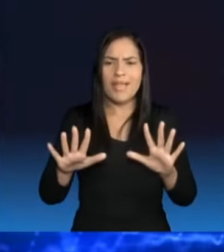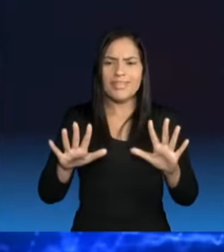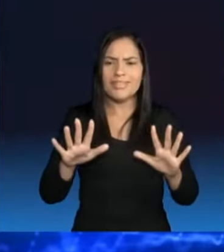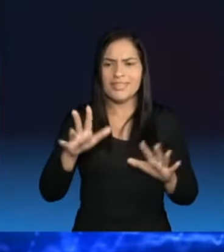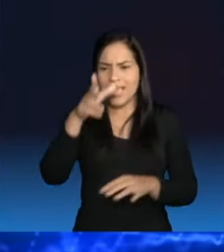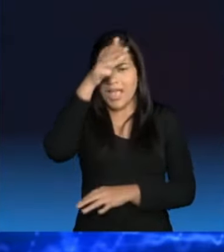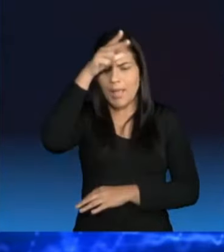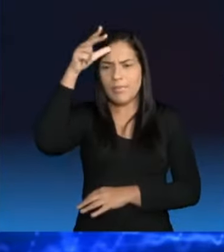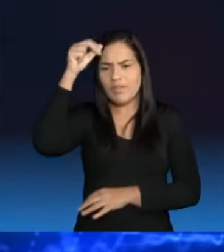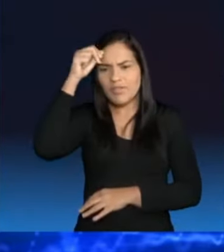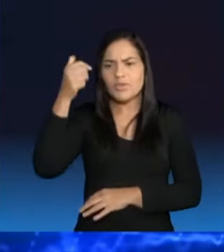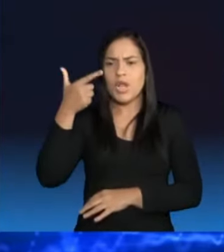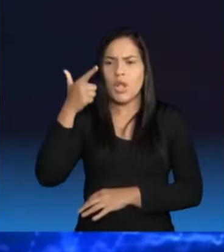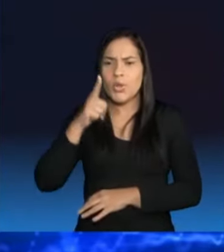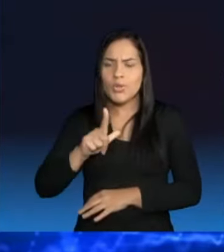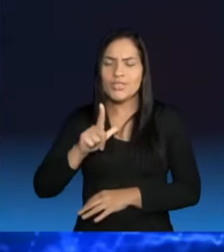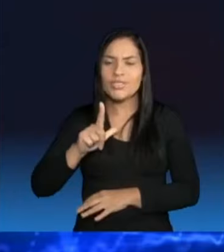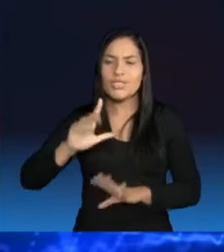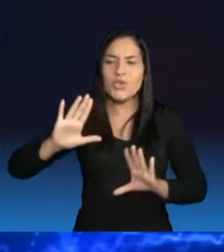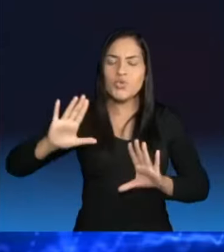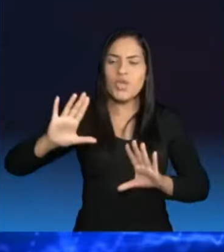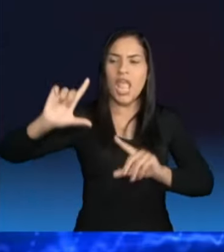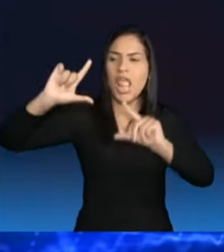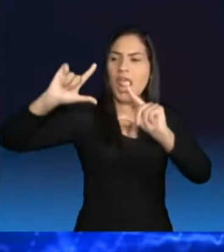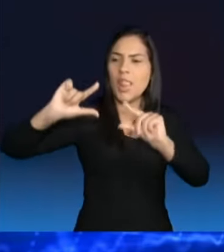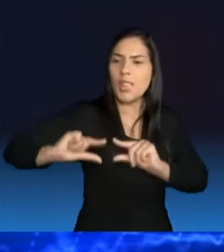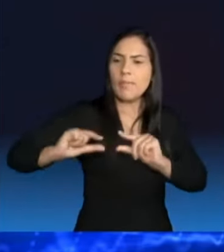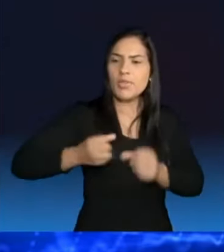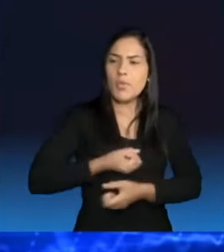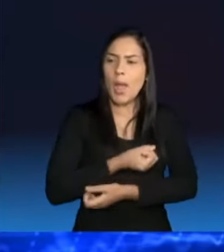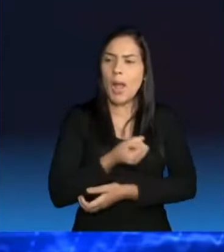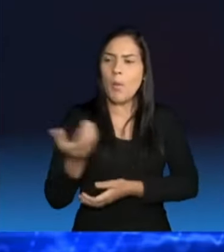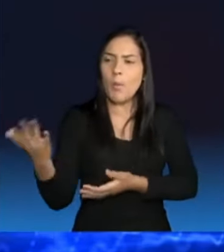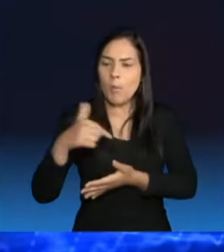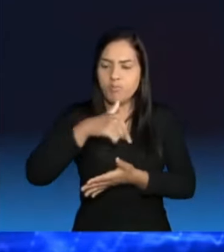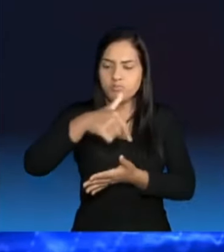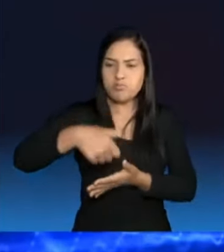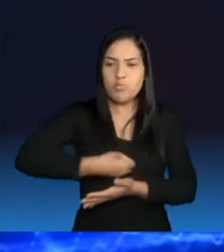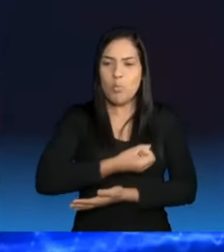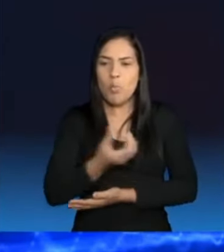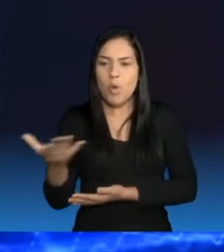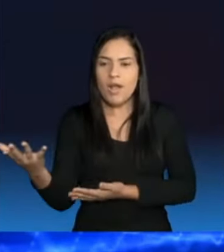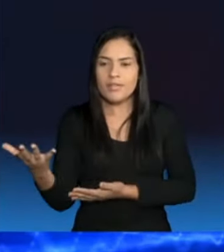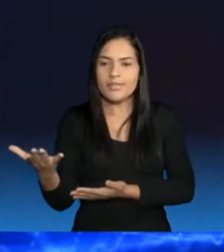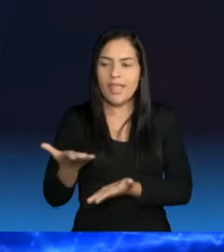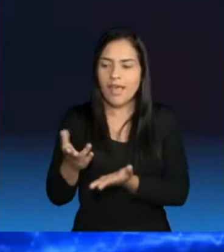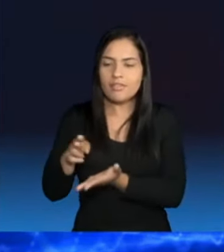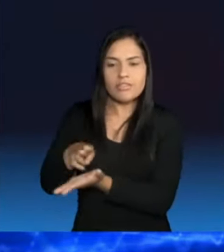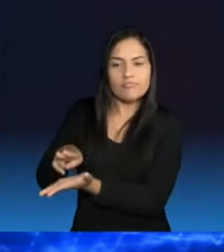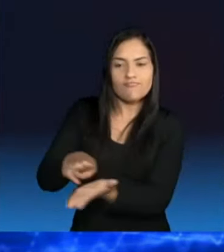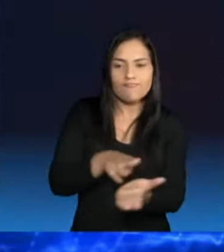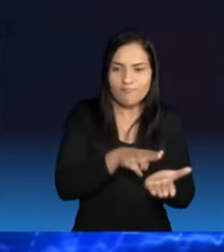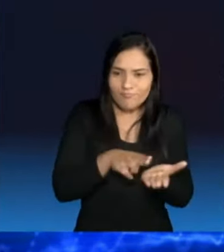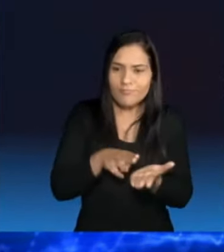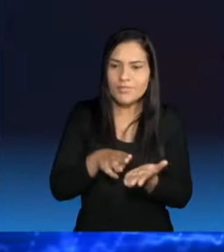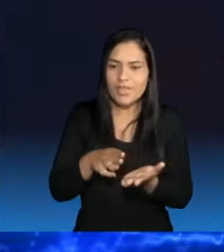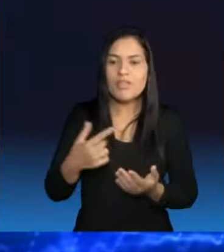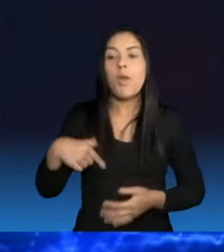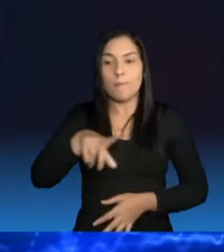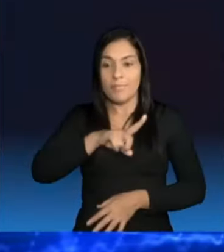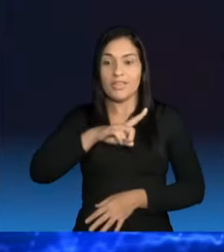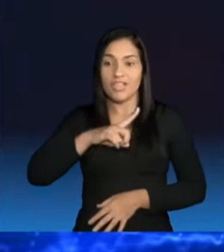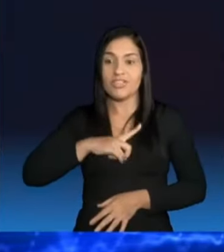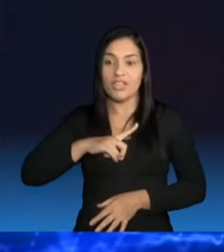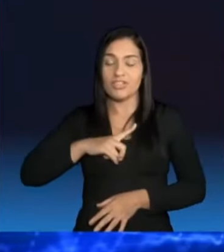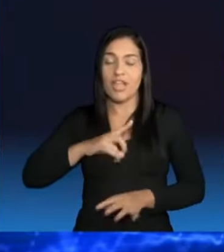diminuir a cobertura em saúde da cidade. Foi isso que aconteceu na gestão Álvaro Dias. Mas a gente já está se preparando para